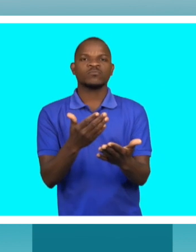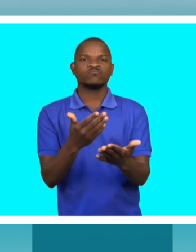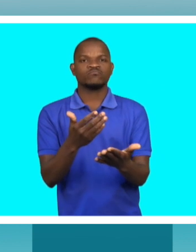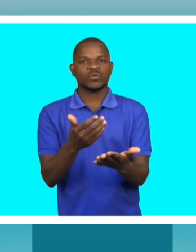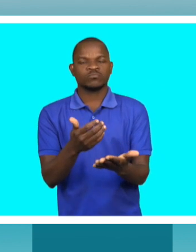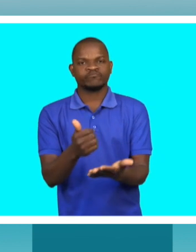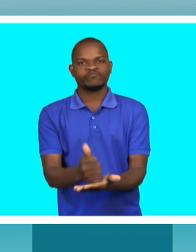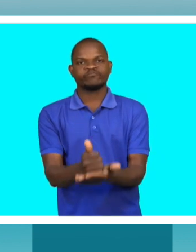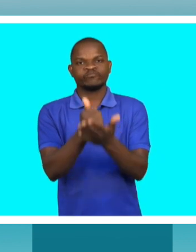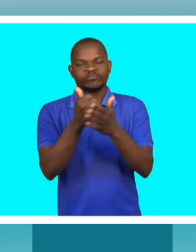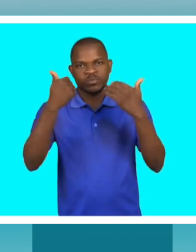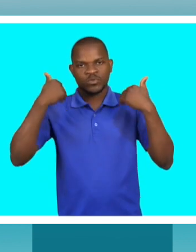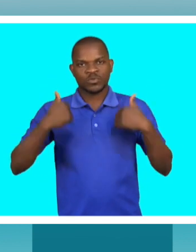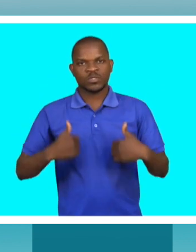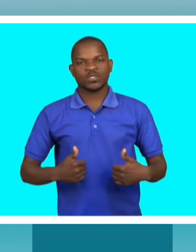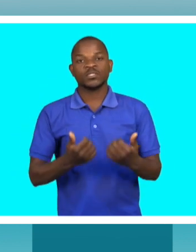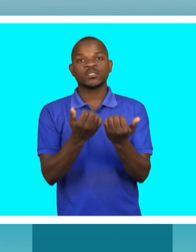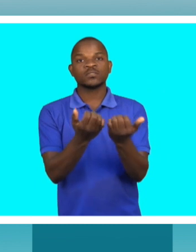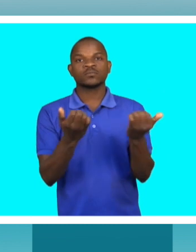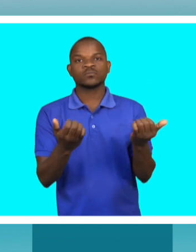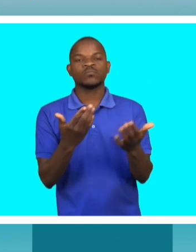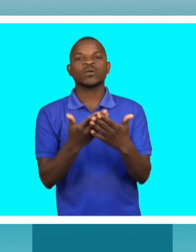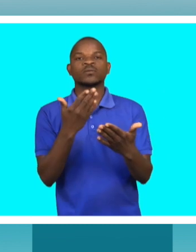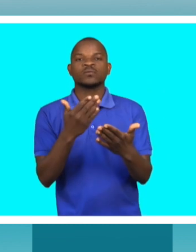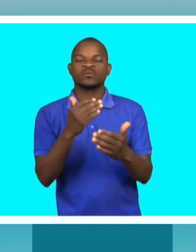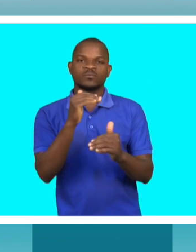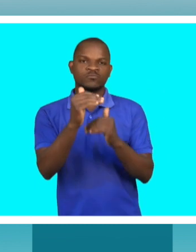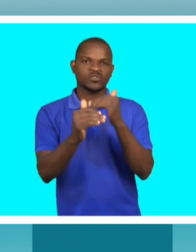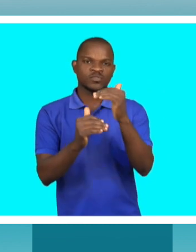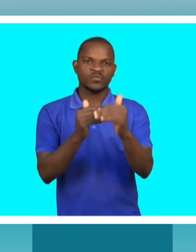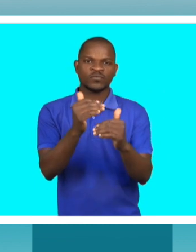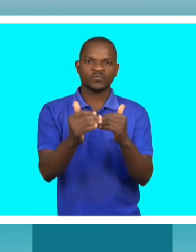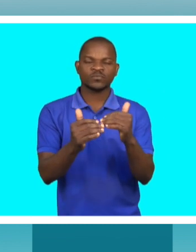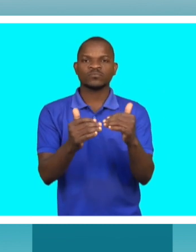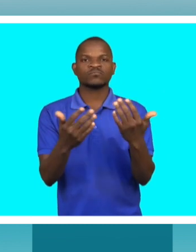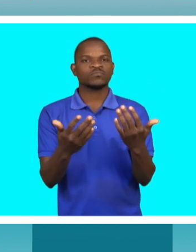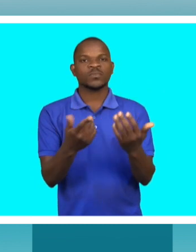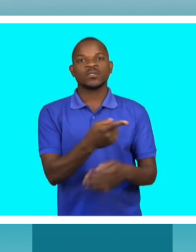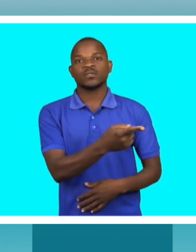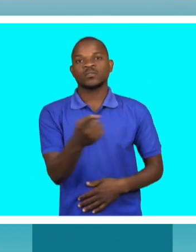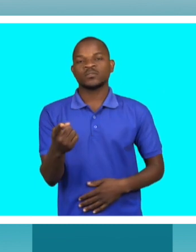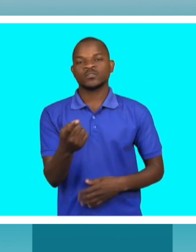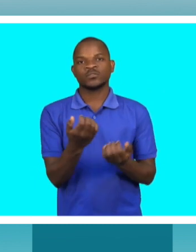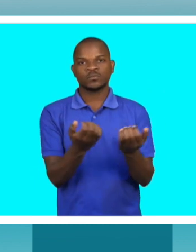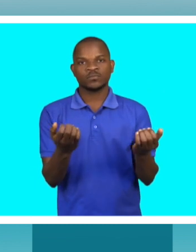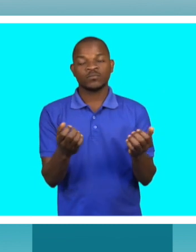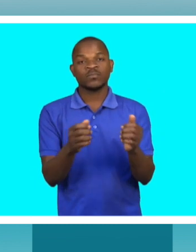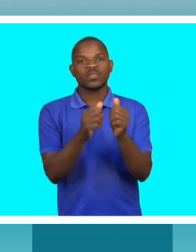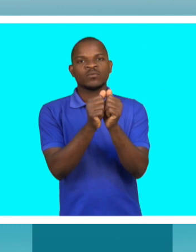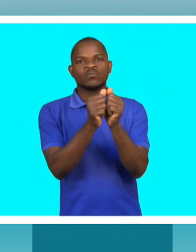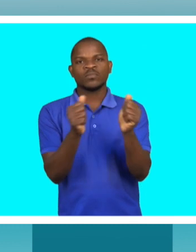bem das crianças, para o bem para o próprio desenvolvimento das crianças.